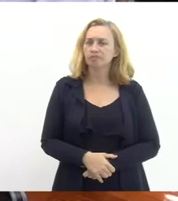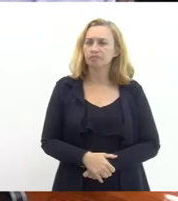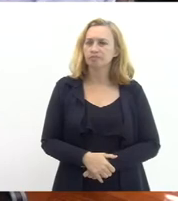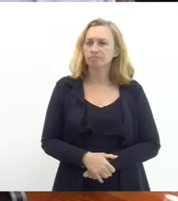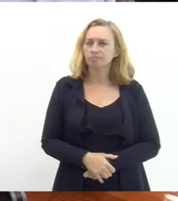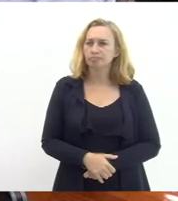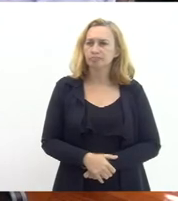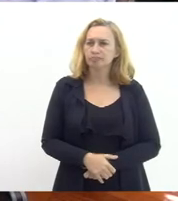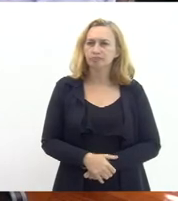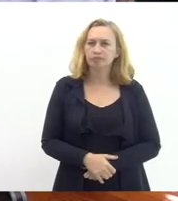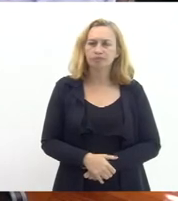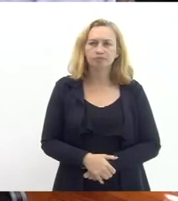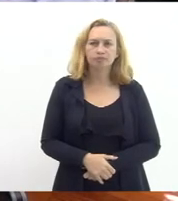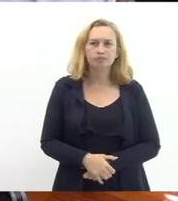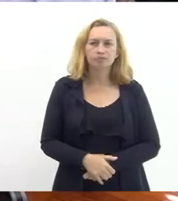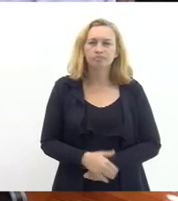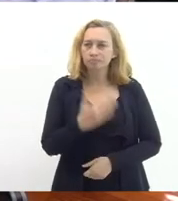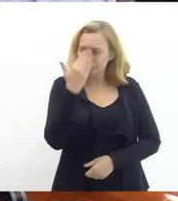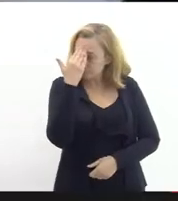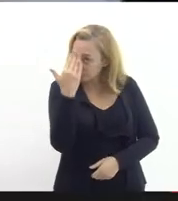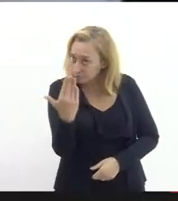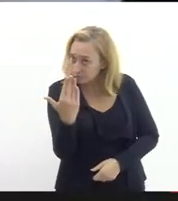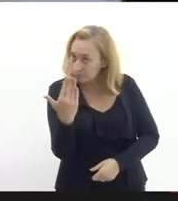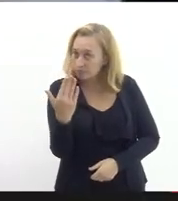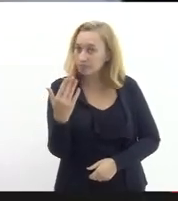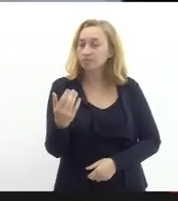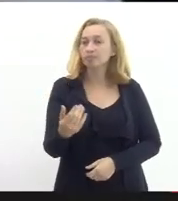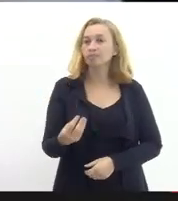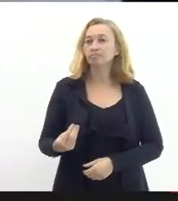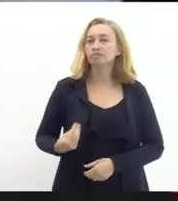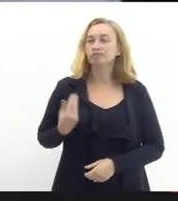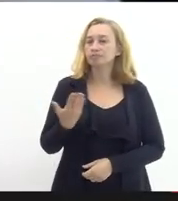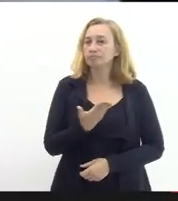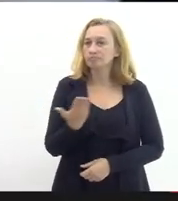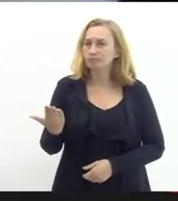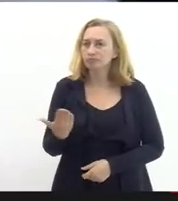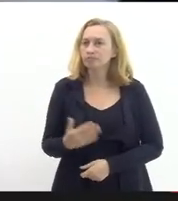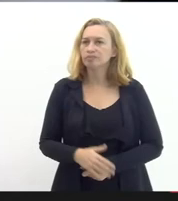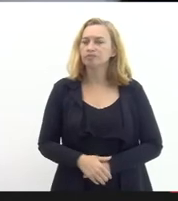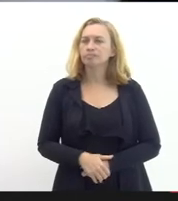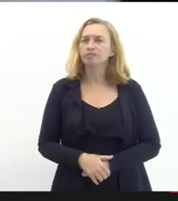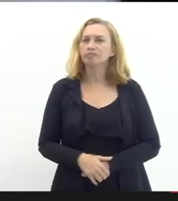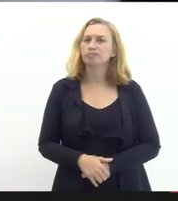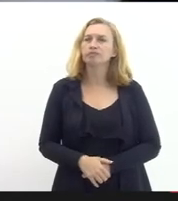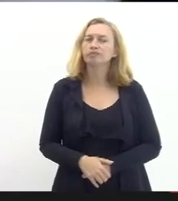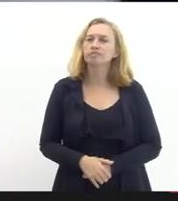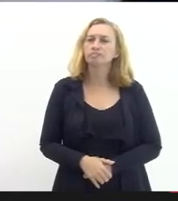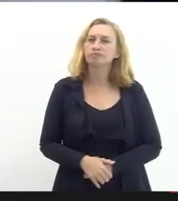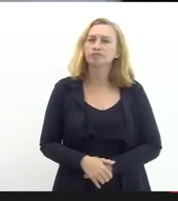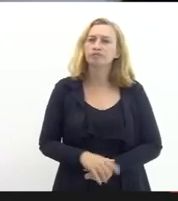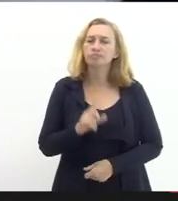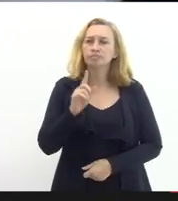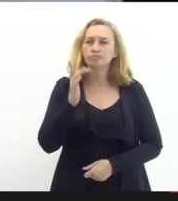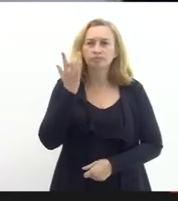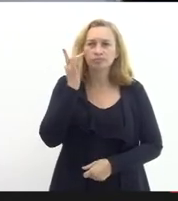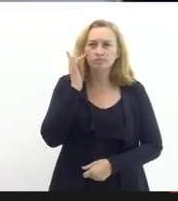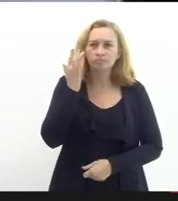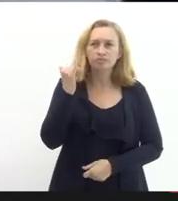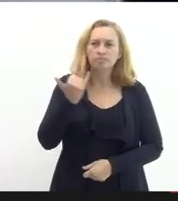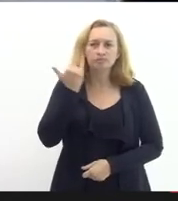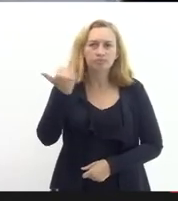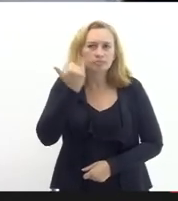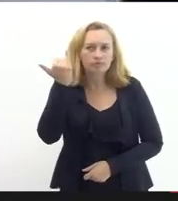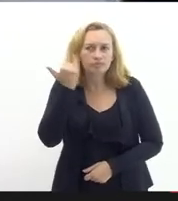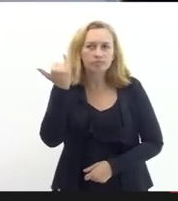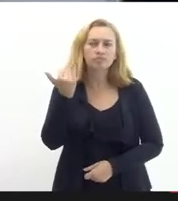a gente agradece a participação de todos eu acho que é importante a gente esclarecer